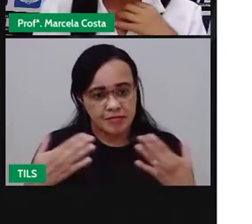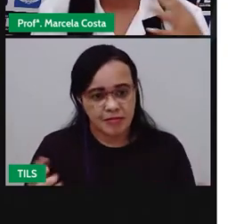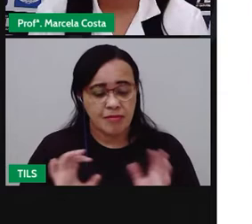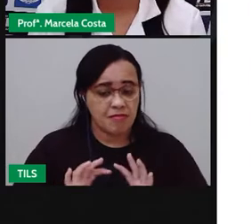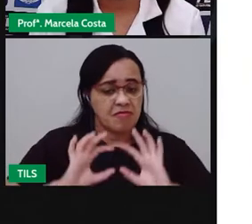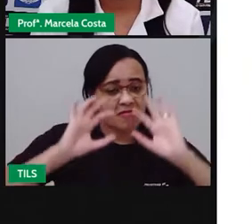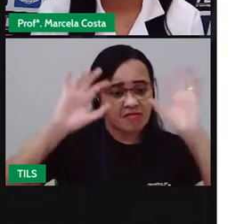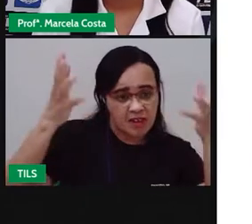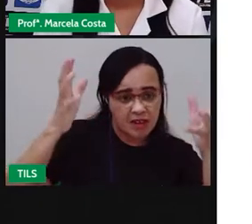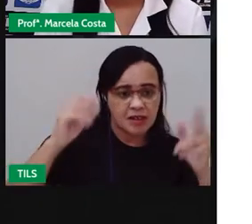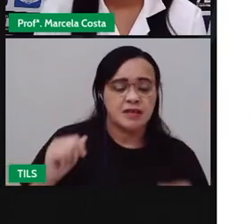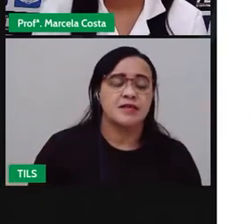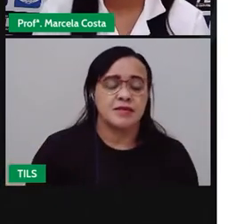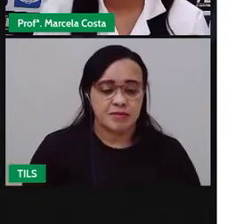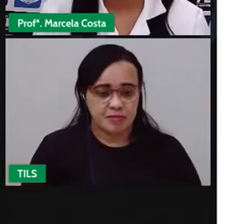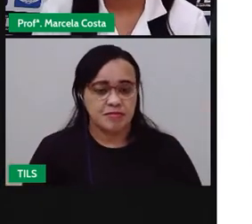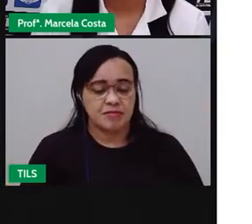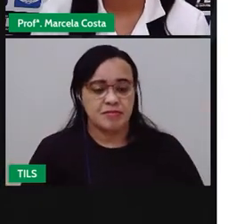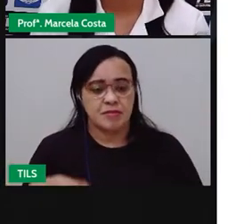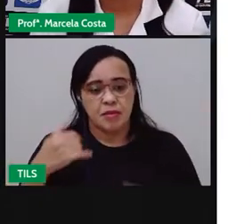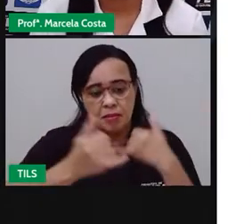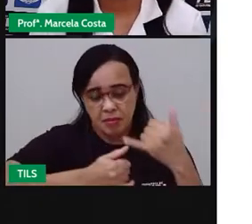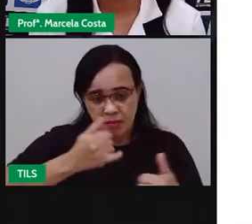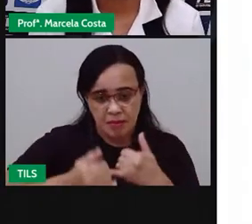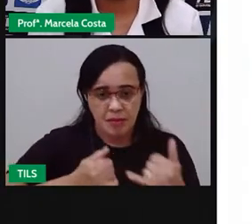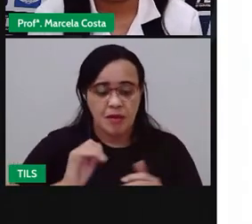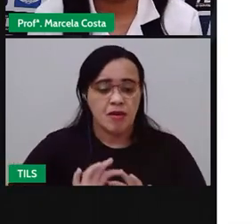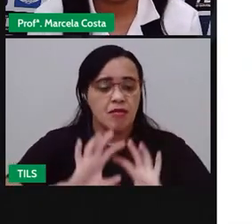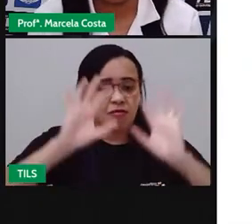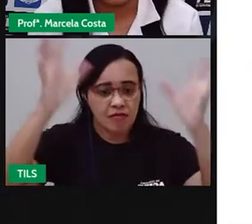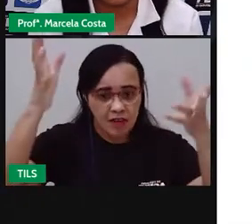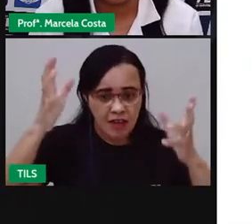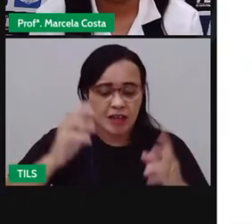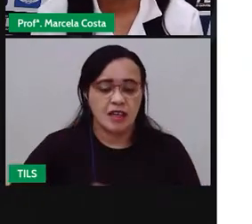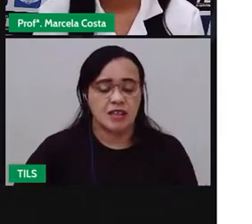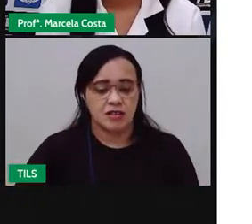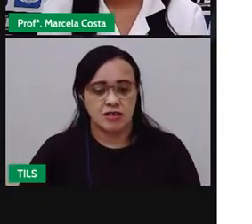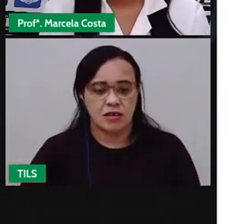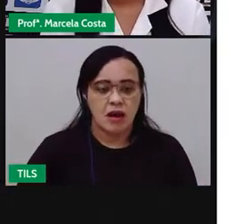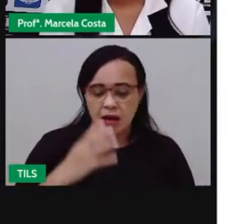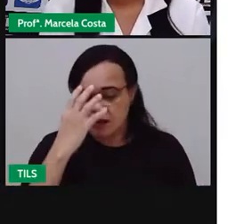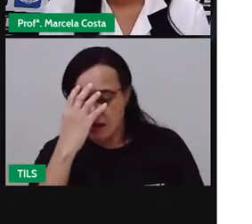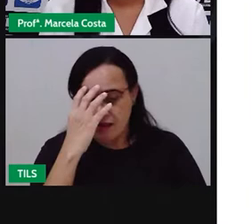frevo, né, as festas no período de carnaval.